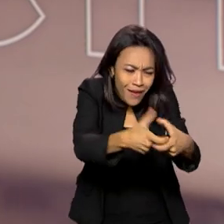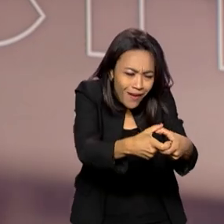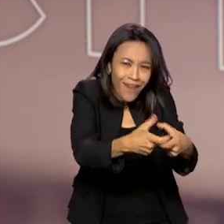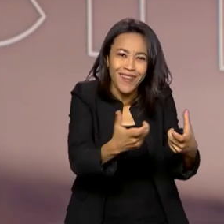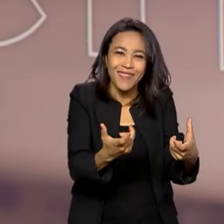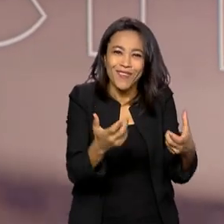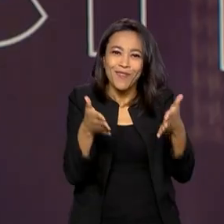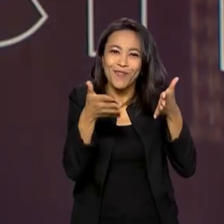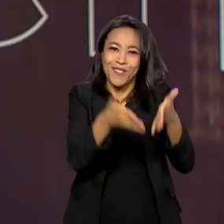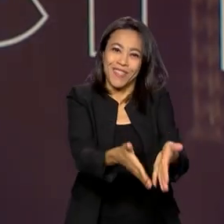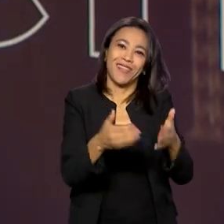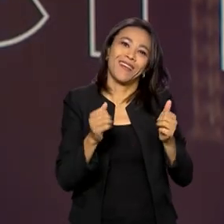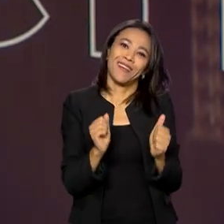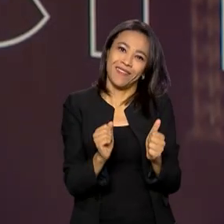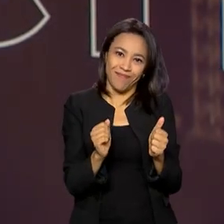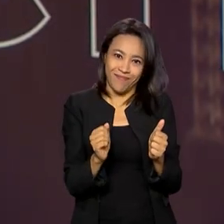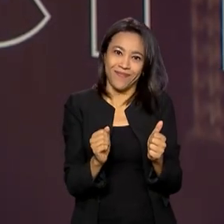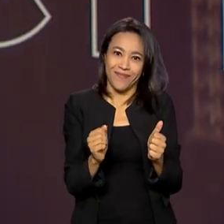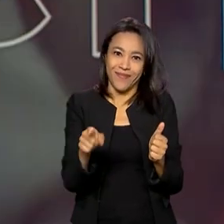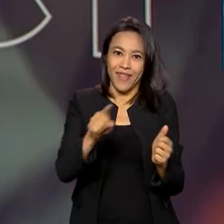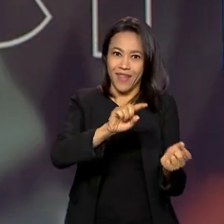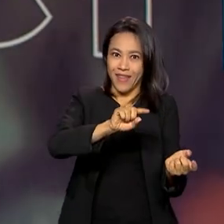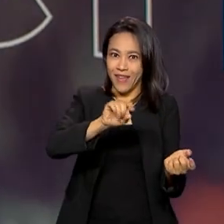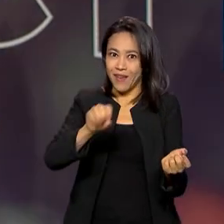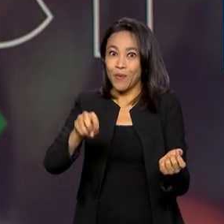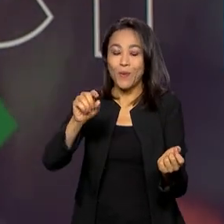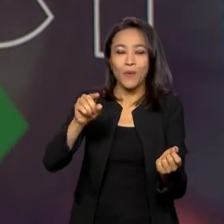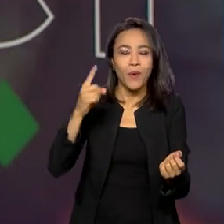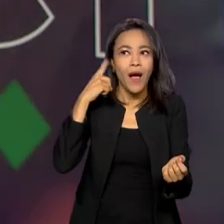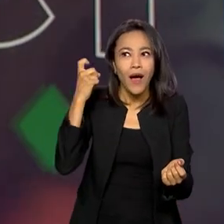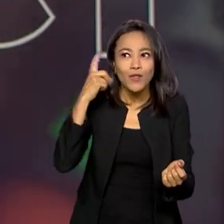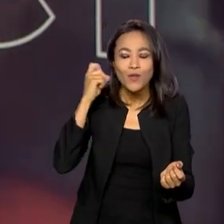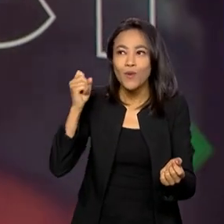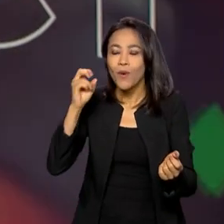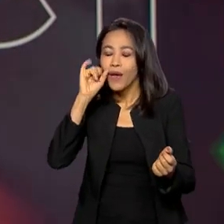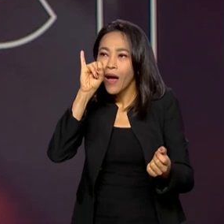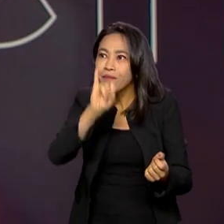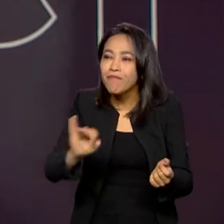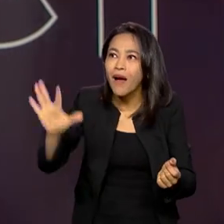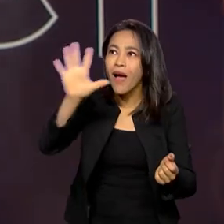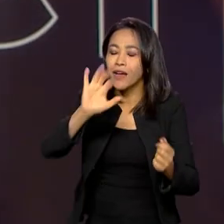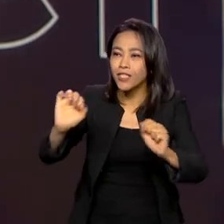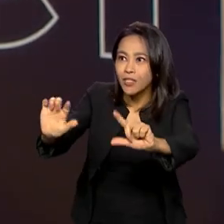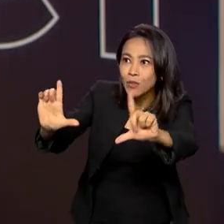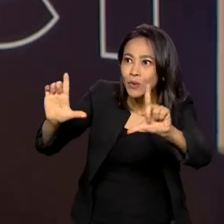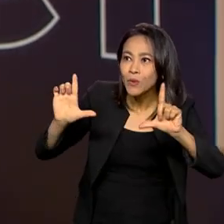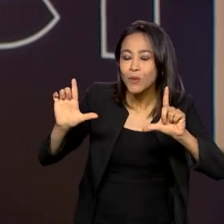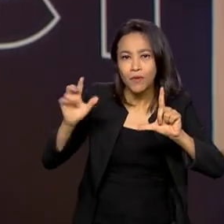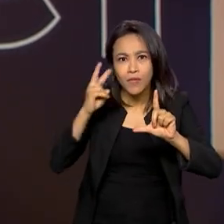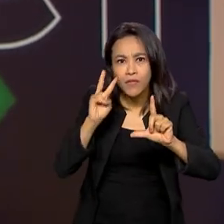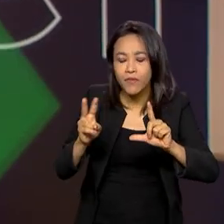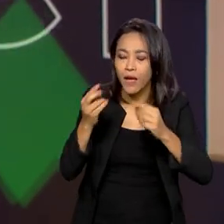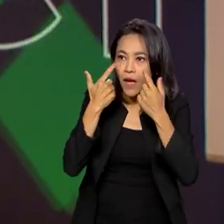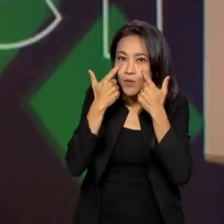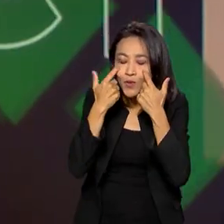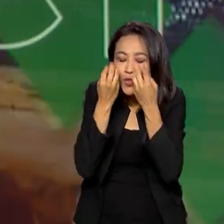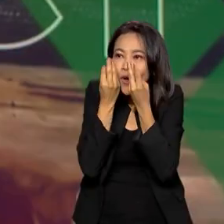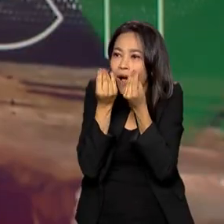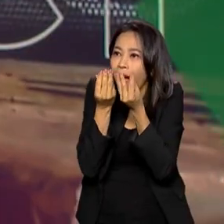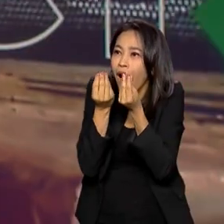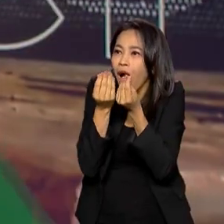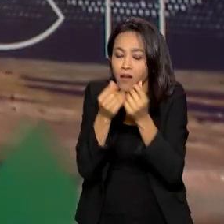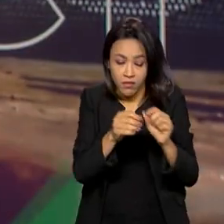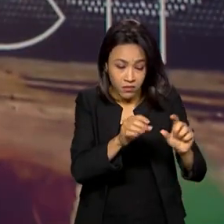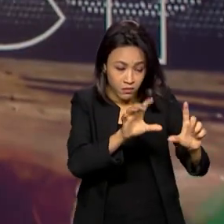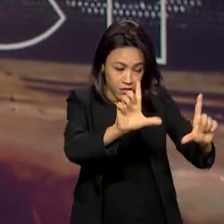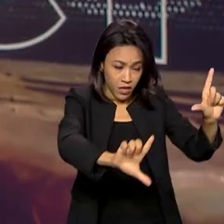chega na cidade. É você ver o brilho nos olhos da pessoa que estava assistindo